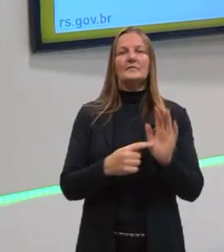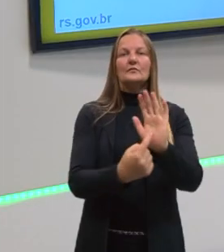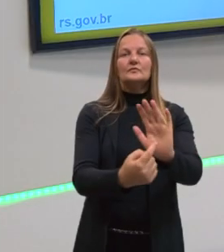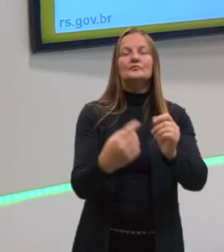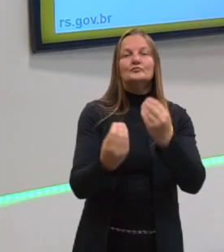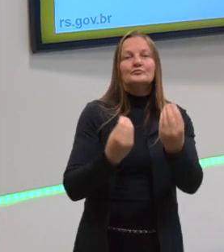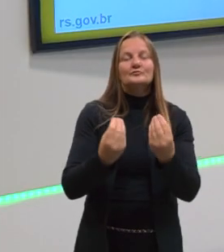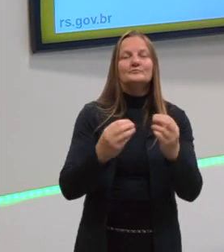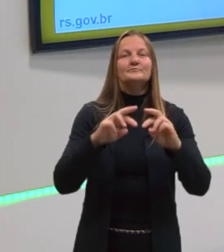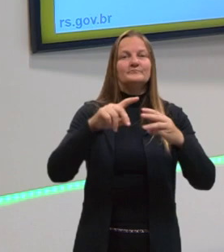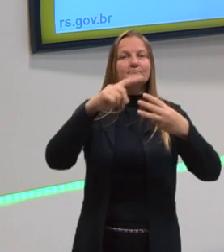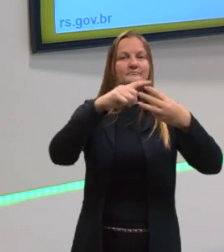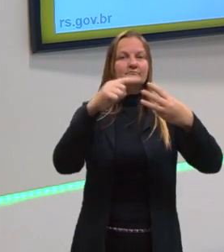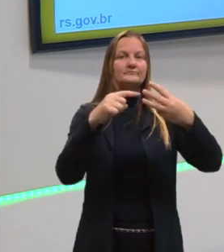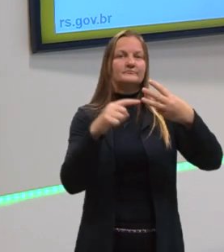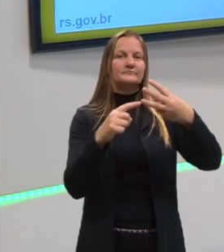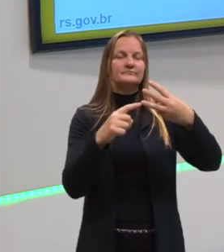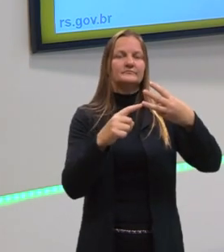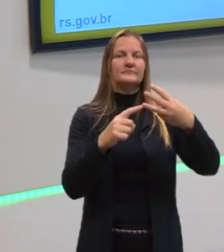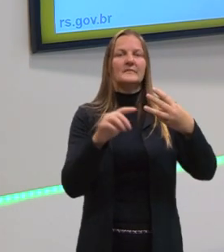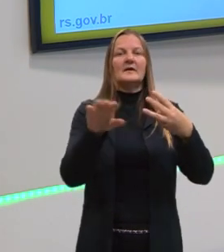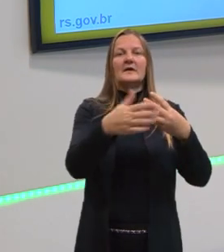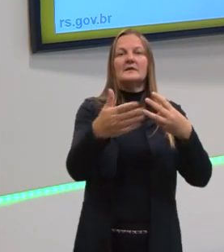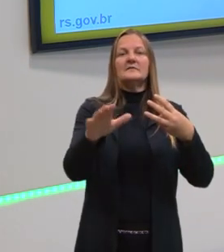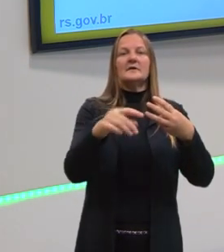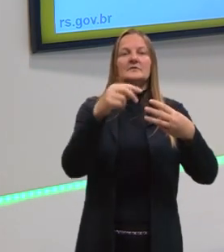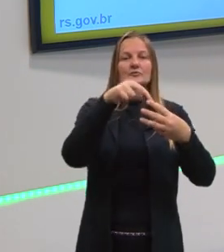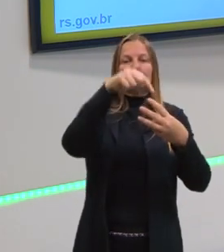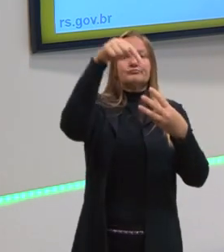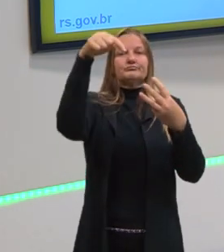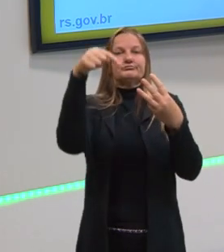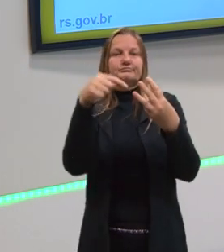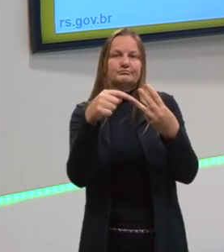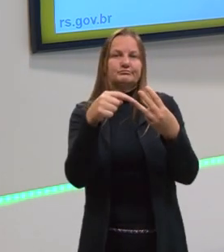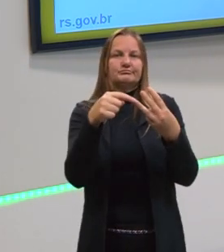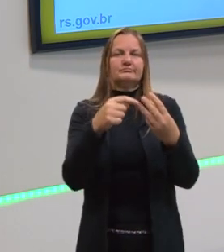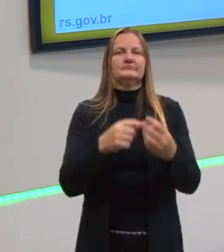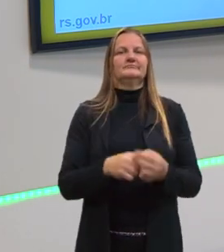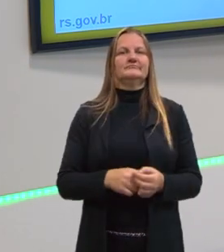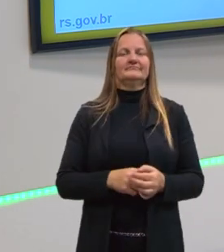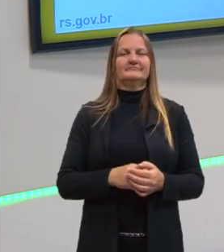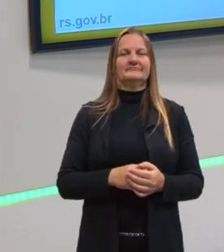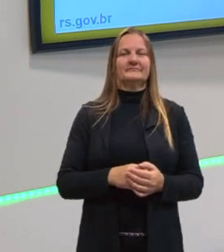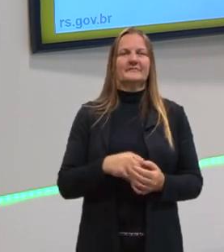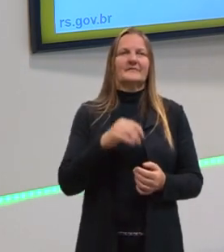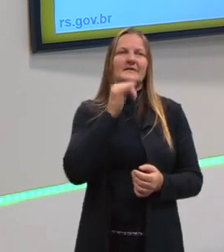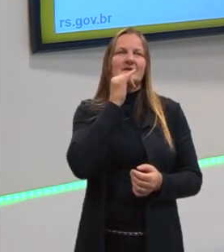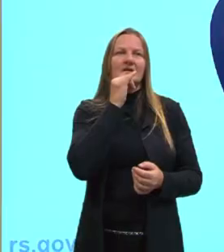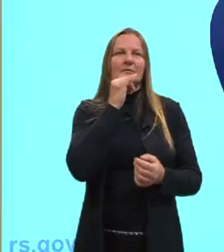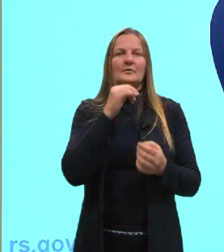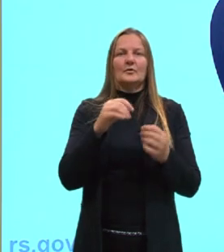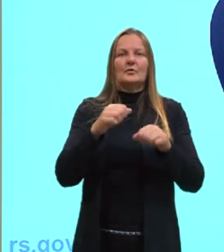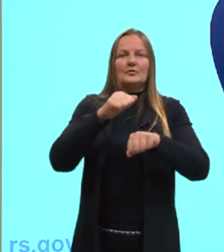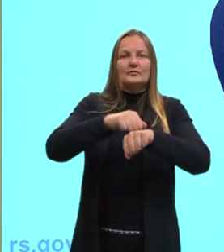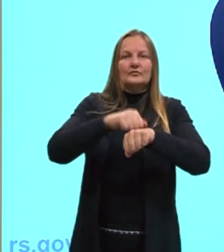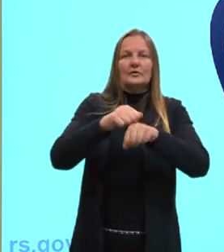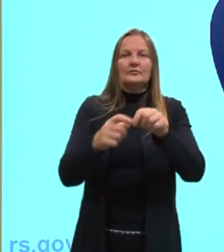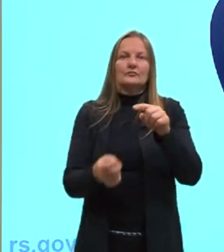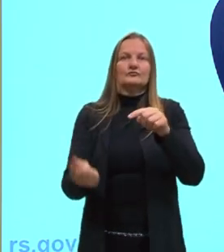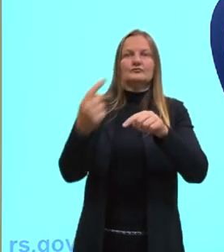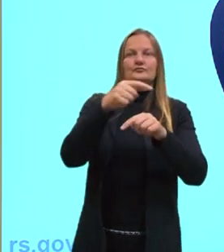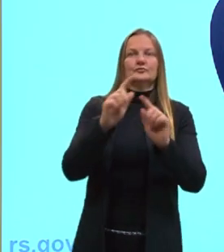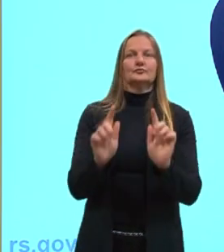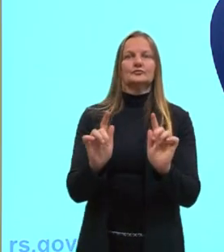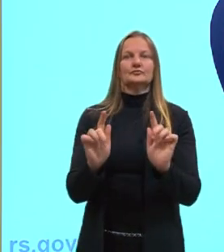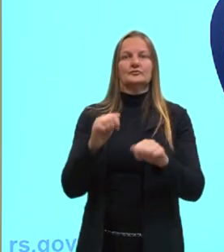nesses estados. Ou, às vezes, eles até pulam um dos estados, né, quando a gente tem, por exemplo, o sólido, que vira direto